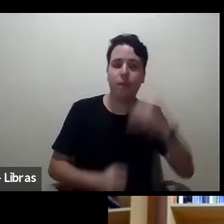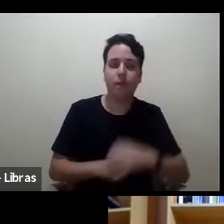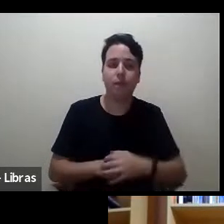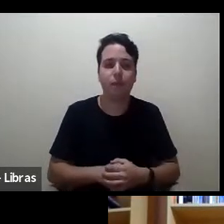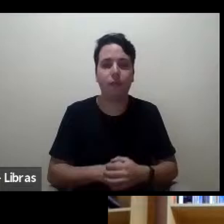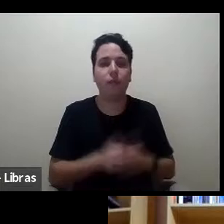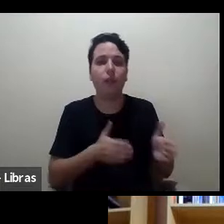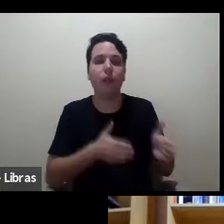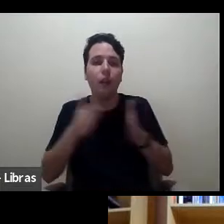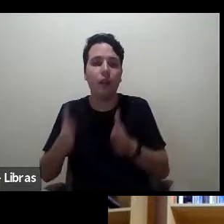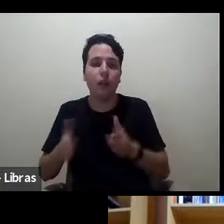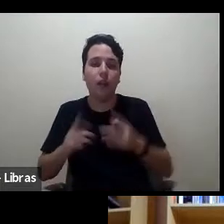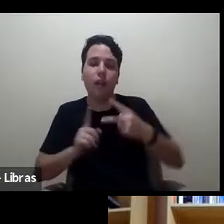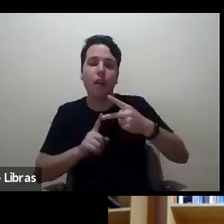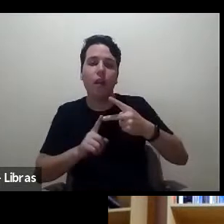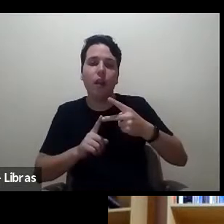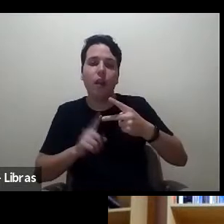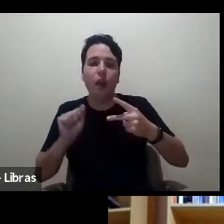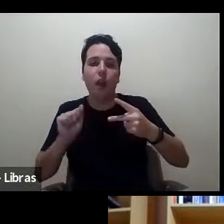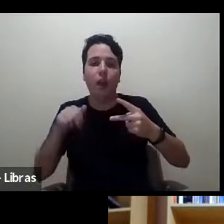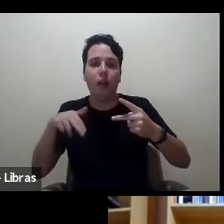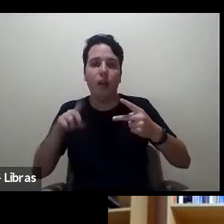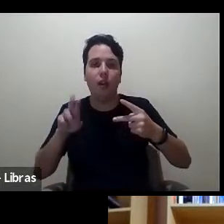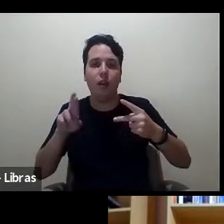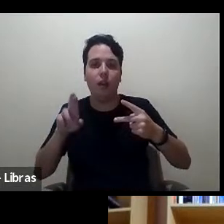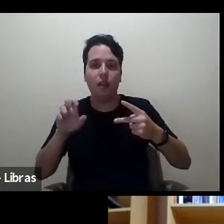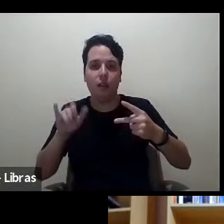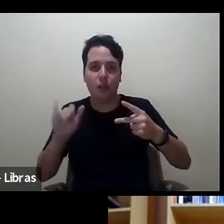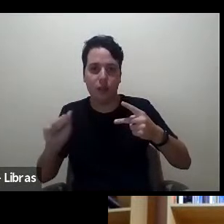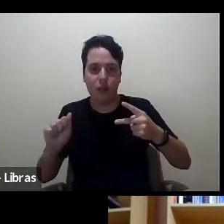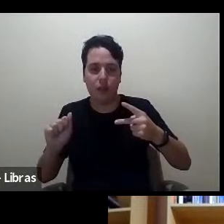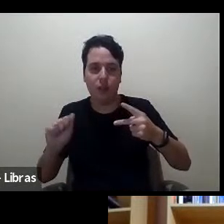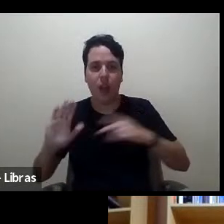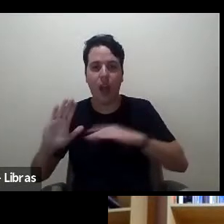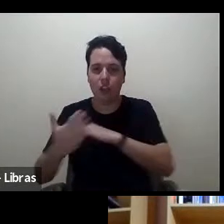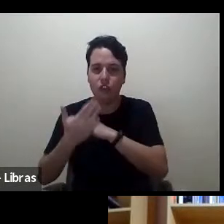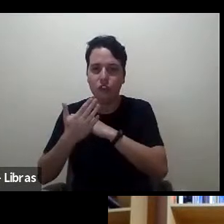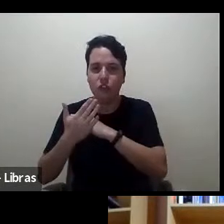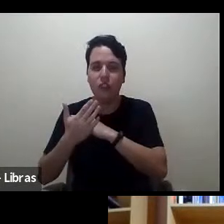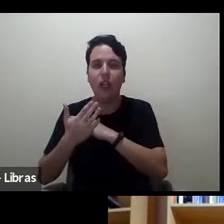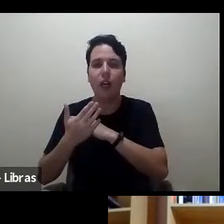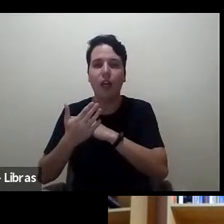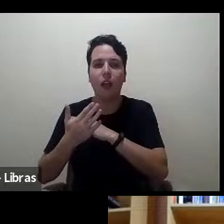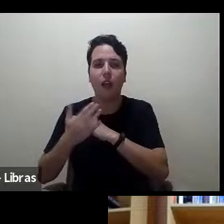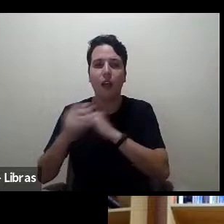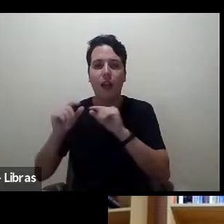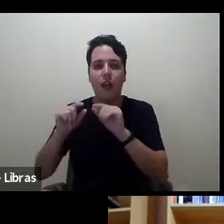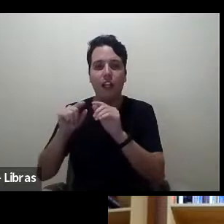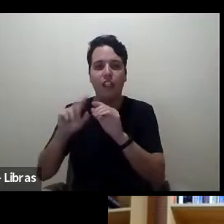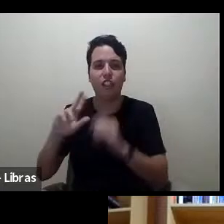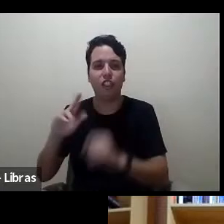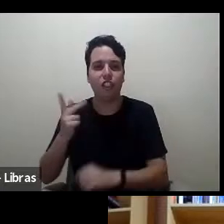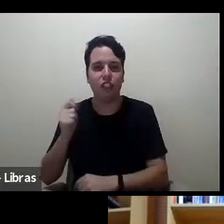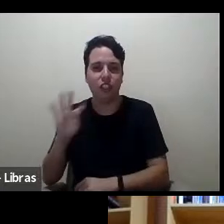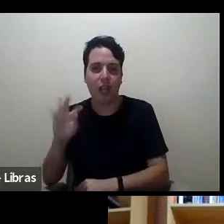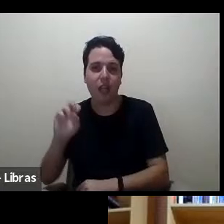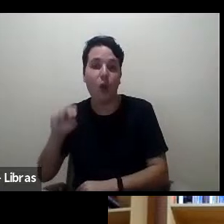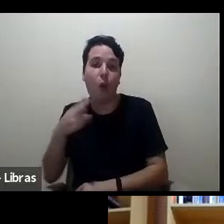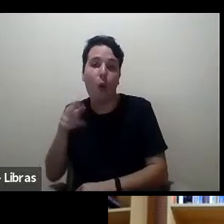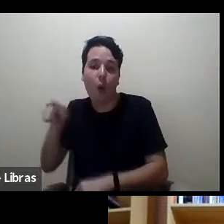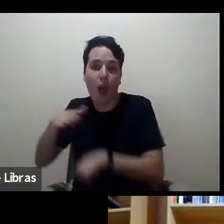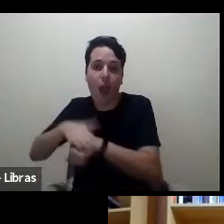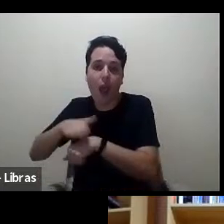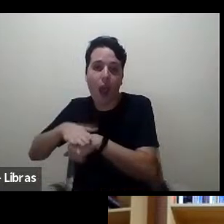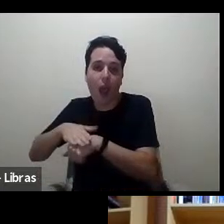a Andréia, não sei se ela nos ajuda trazendo pergunta lá do chat do YouTube ou é pergunta da Andréia Gouveia mesmo, diz